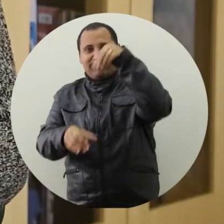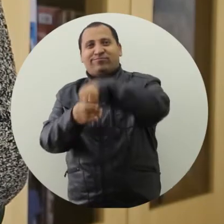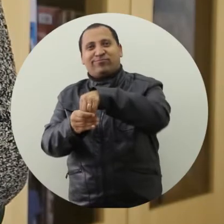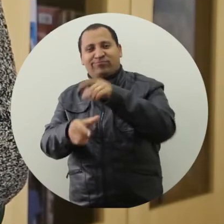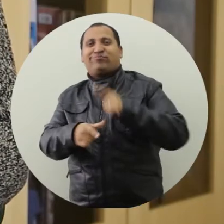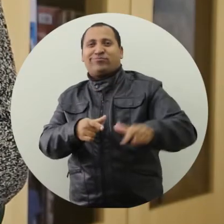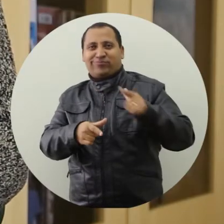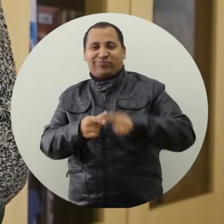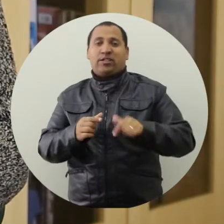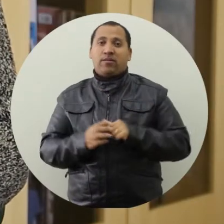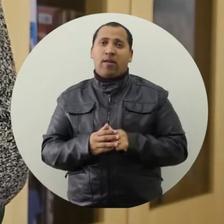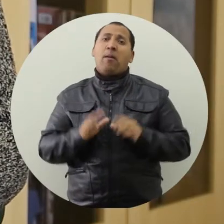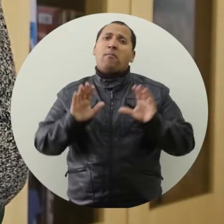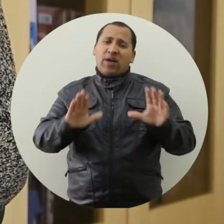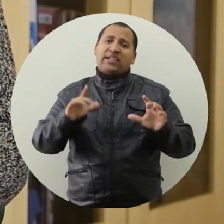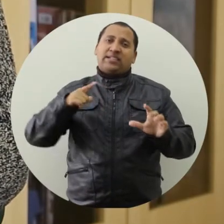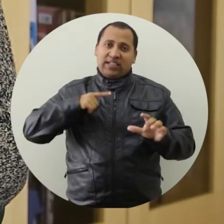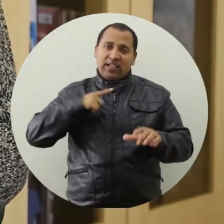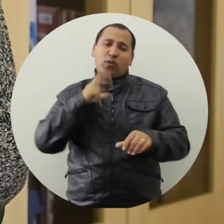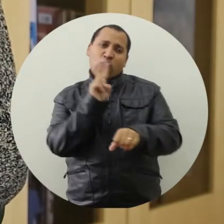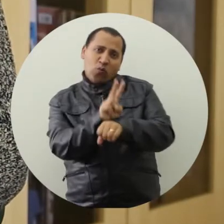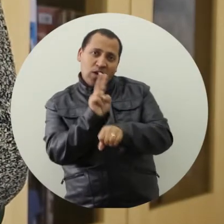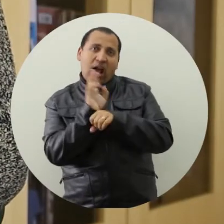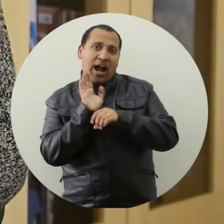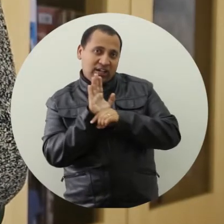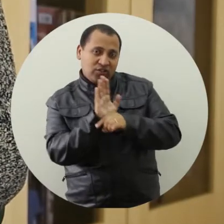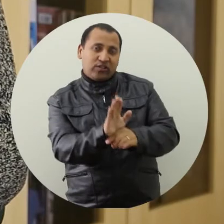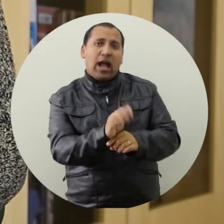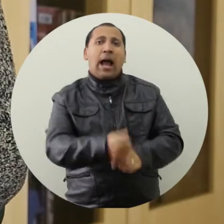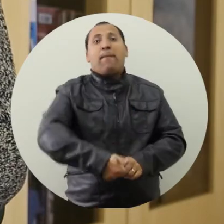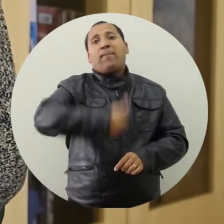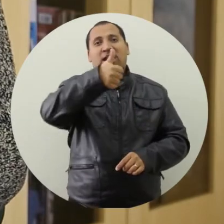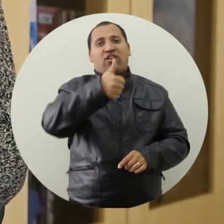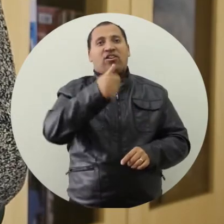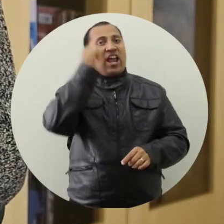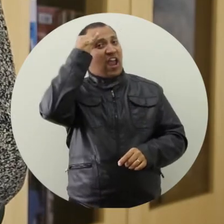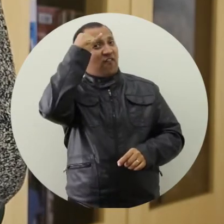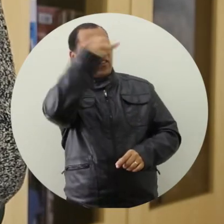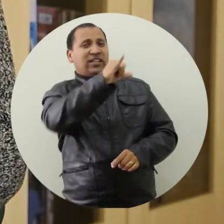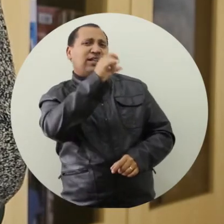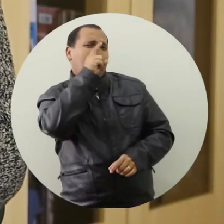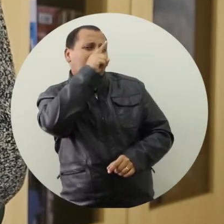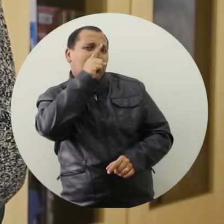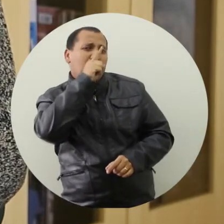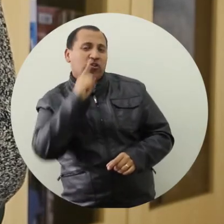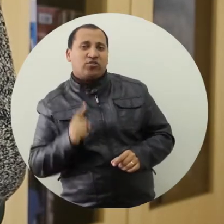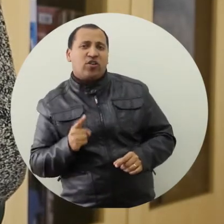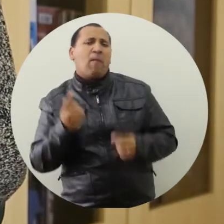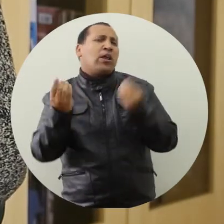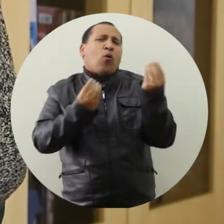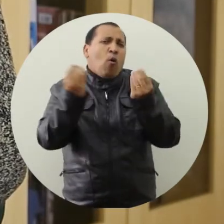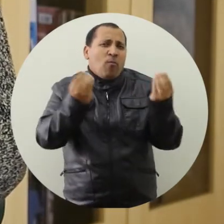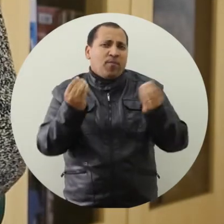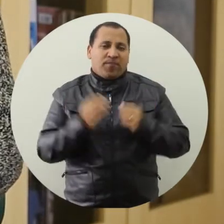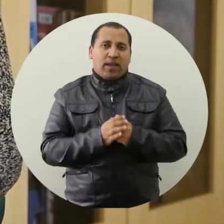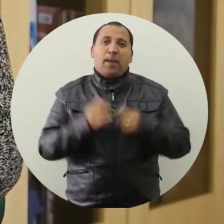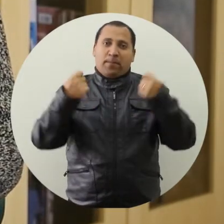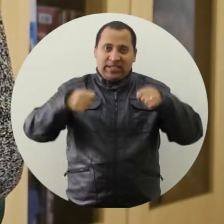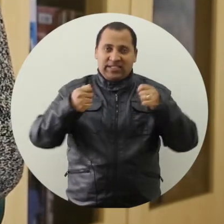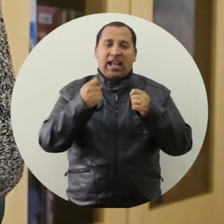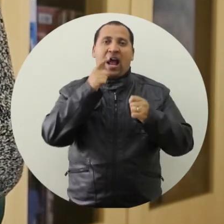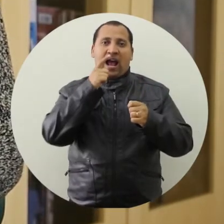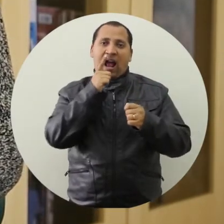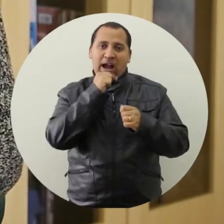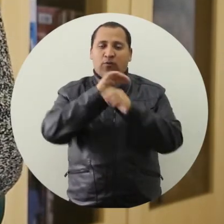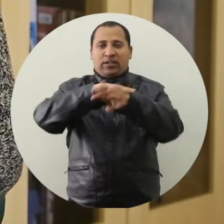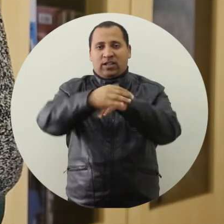A toxoplasmose é uma doença bastante complexa. Existe tratamento, porém a melhor maneira ainda é a prevenção, que pode ser feita de várias maneiras.